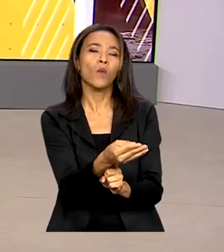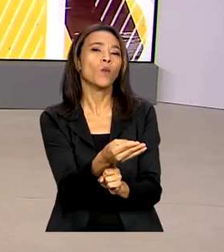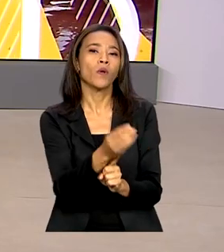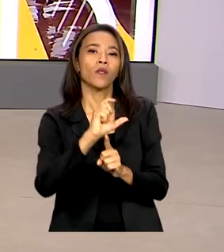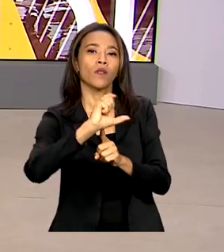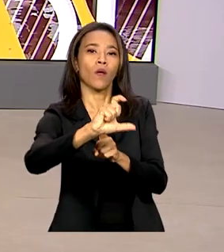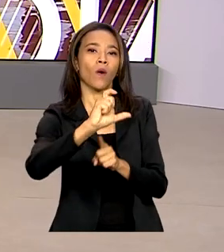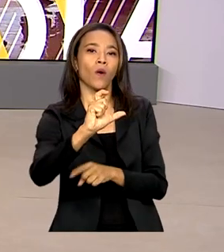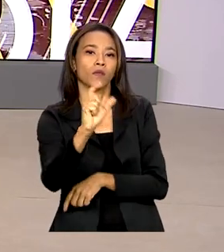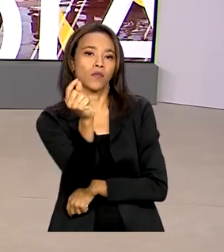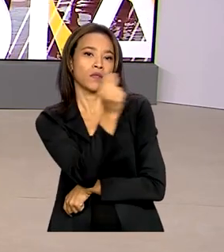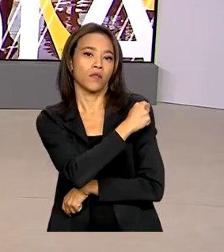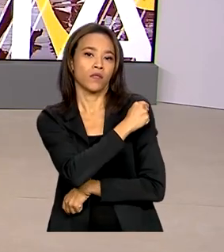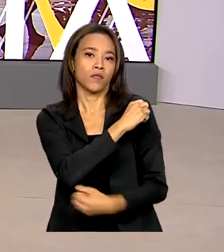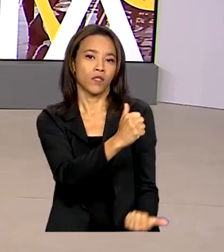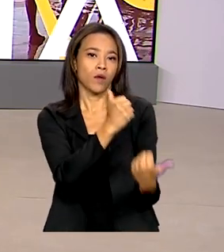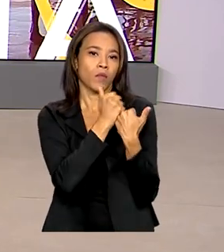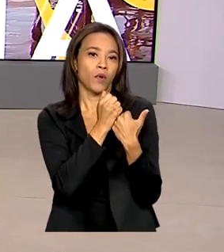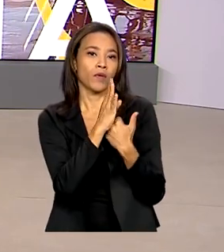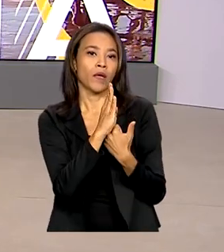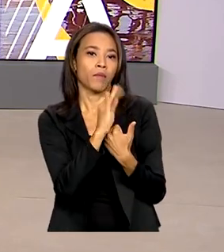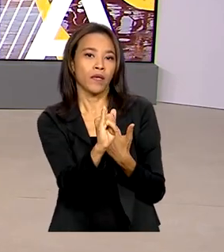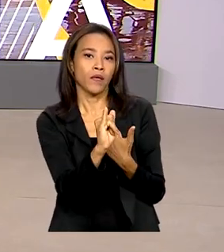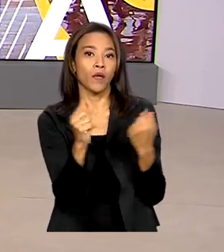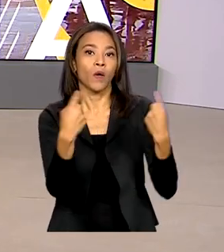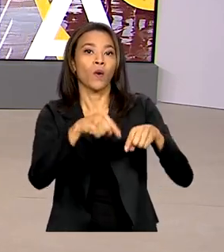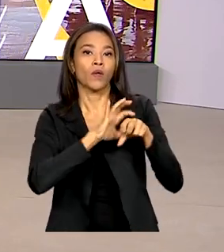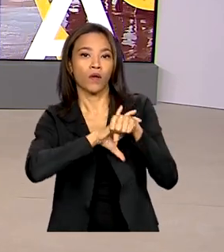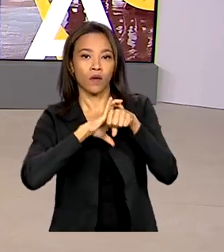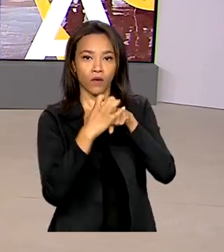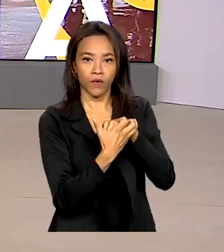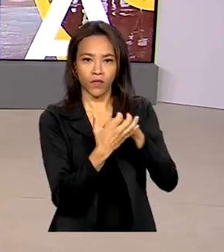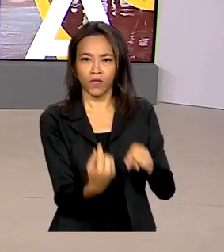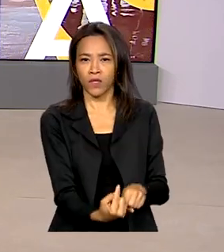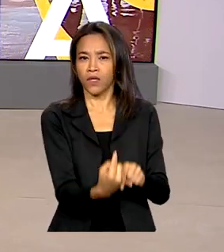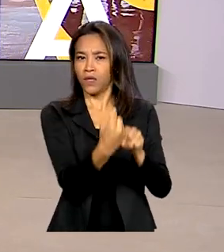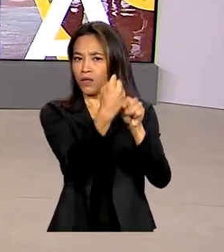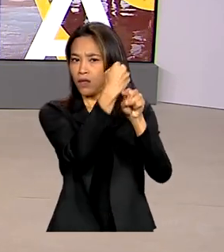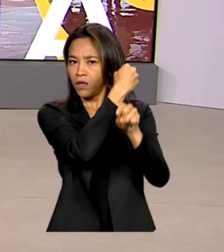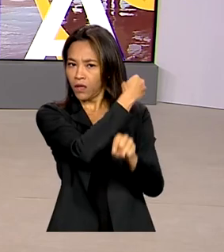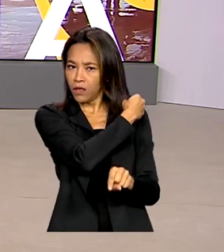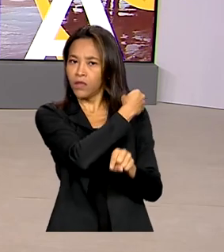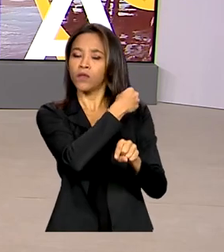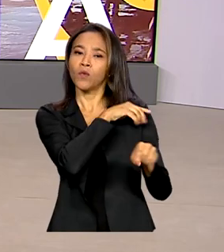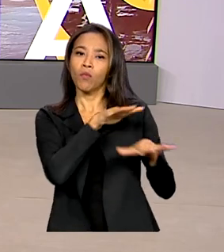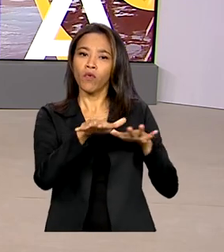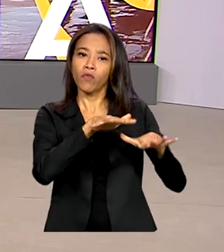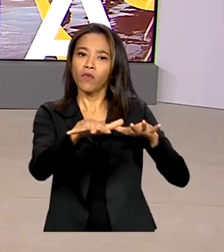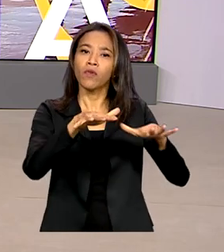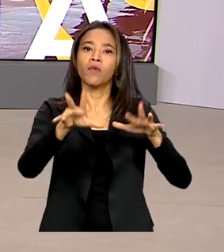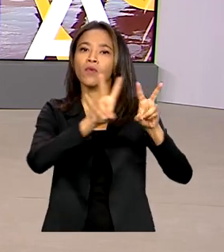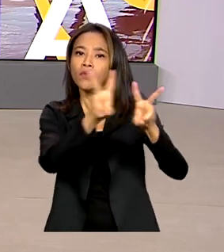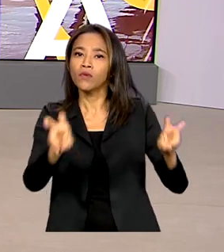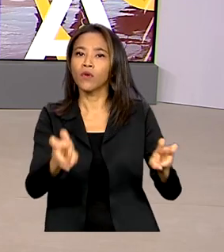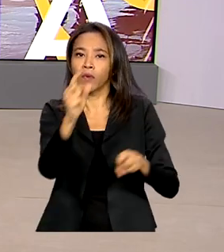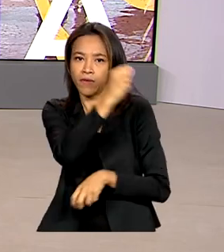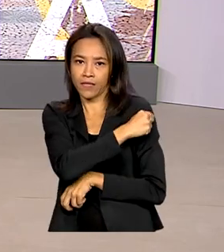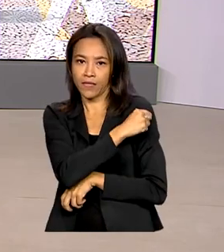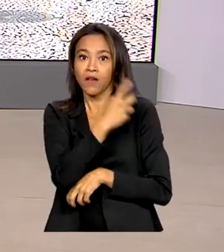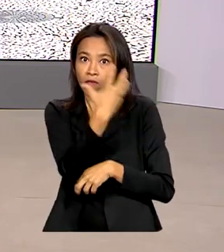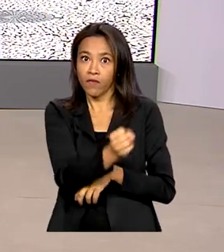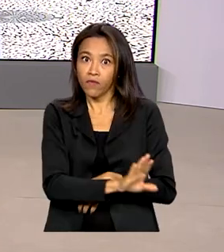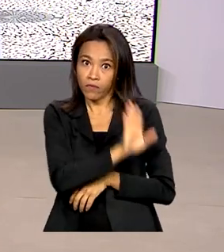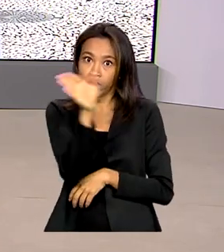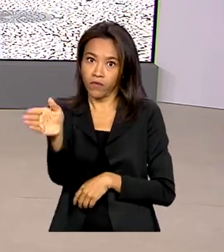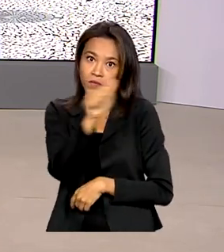reforço da vacina bivalente contra a Covid-19 desde o início do Movimento Nacional pela Vacinação. Vamos ao Rio de Janeiro